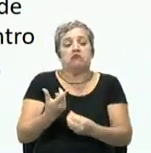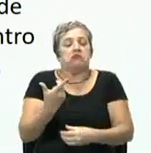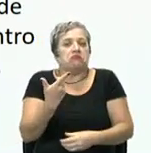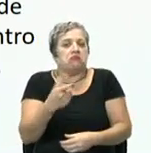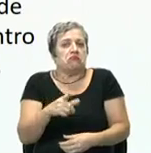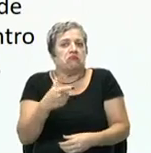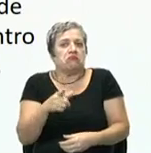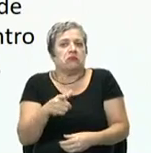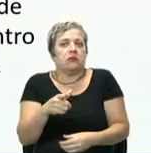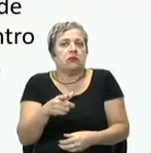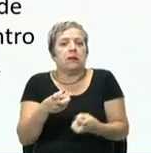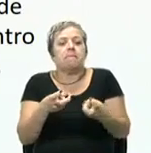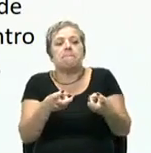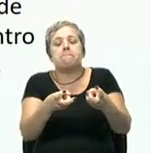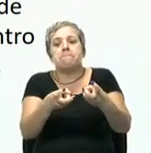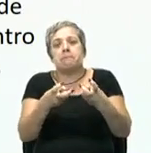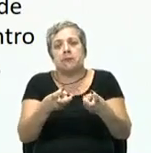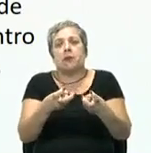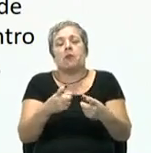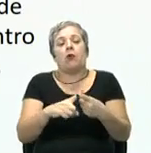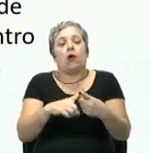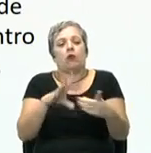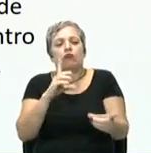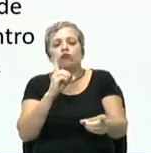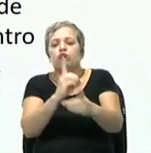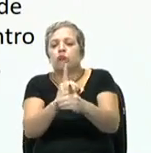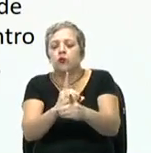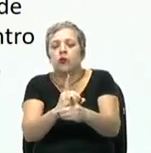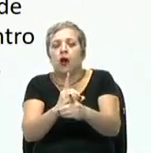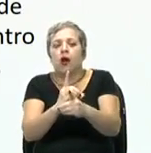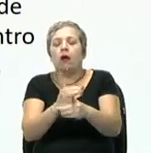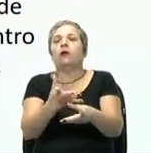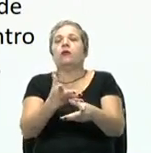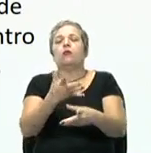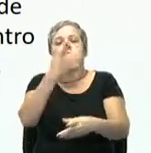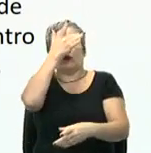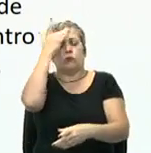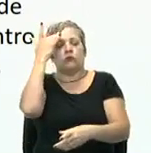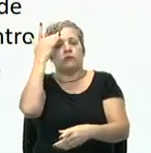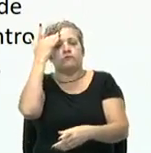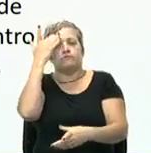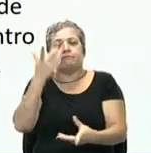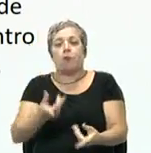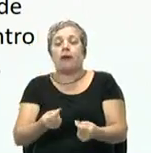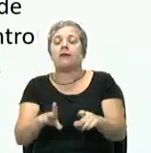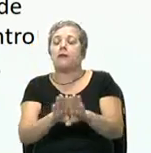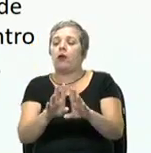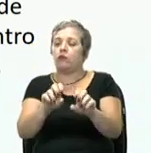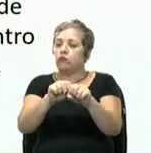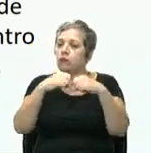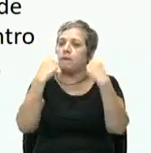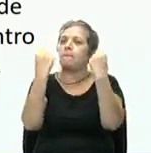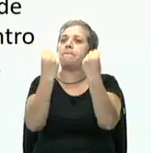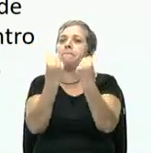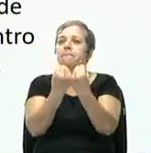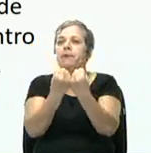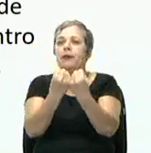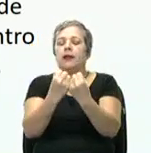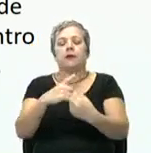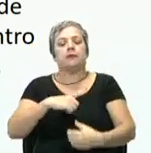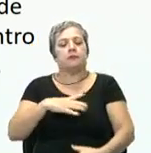essa previsibilidade, porque eu descobri até hoje que o homem é econômico, mas o homem é social, ele tem